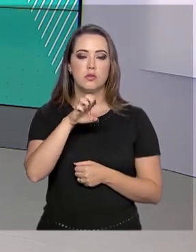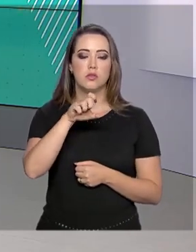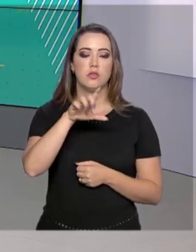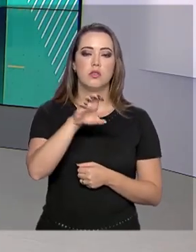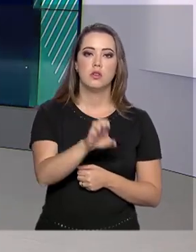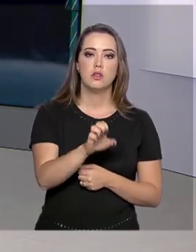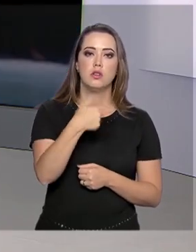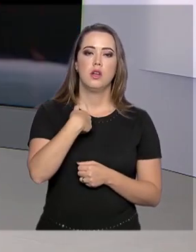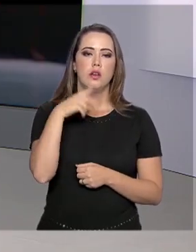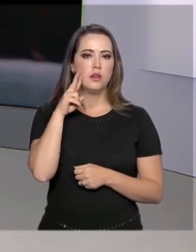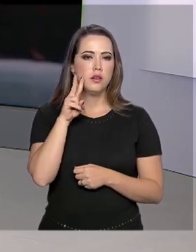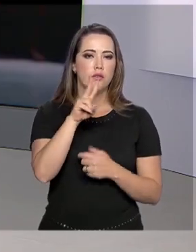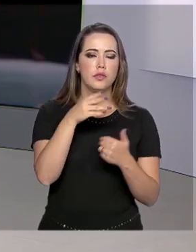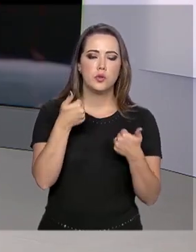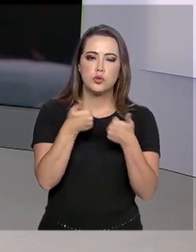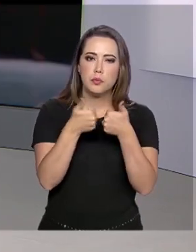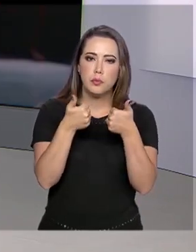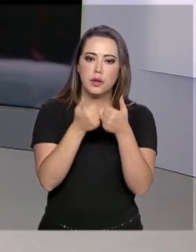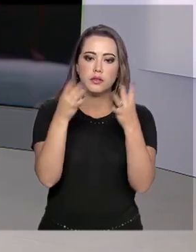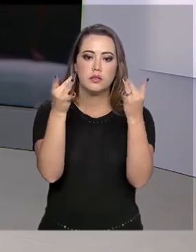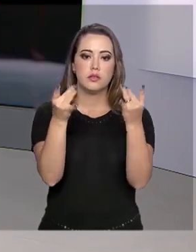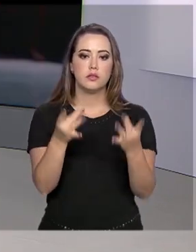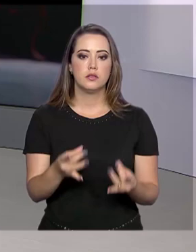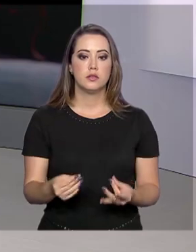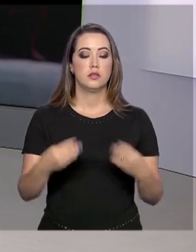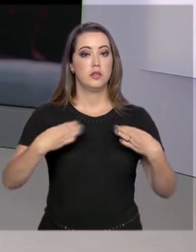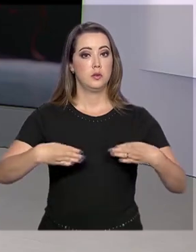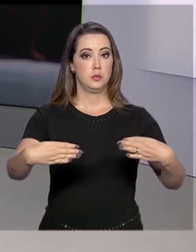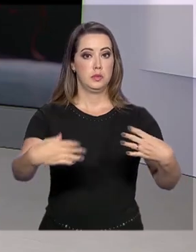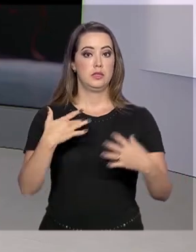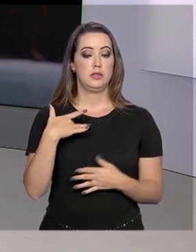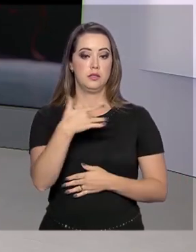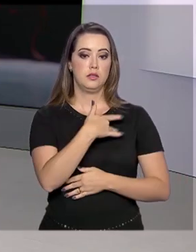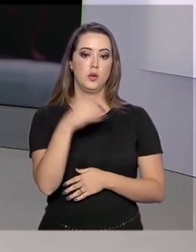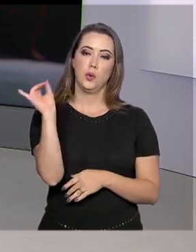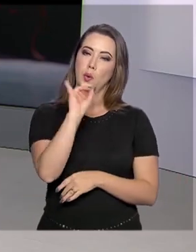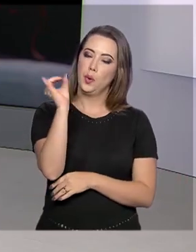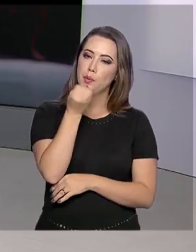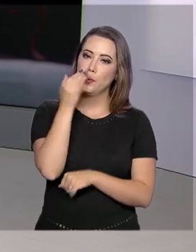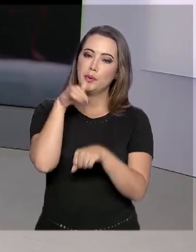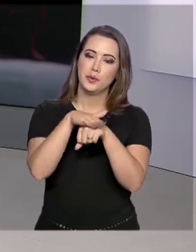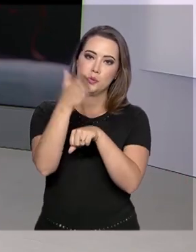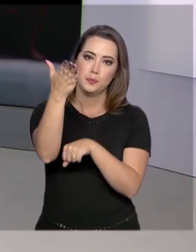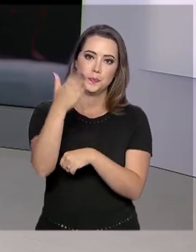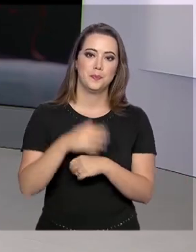que acompanhou a divulgação de dados do Ministério da Saúde. Oi, Dani, boa noite para você.